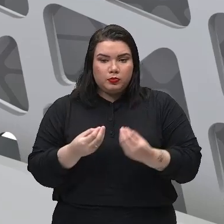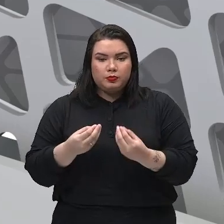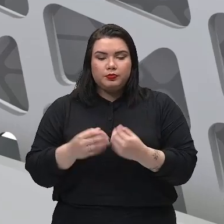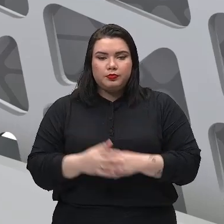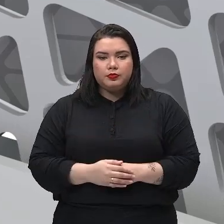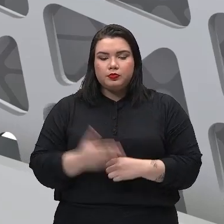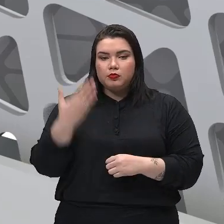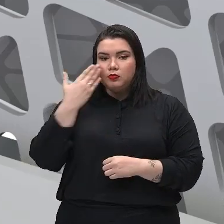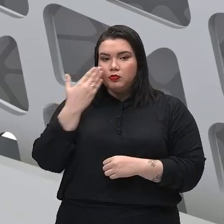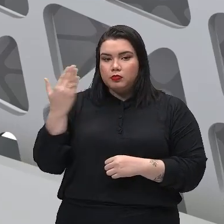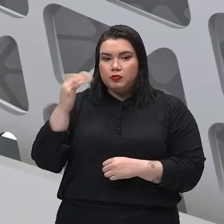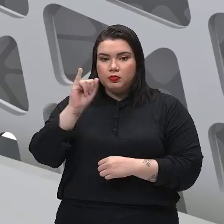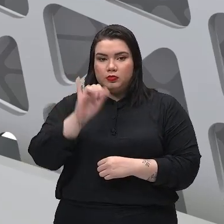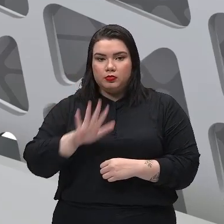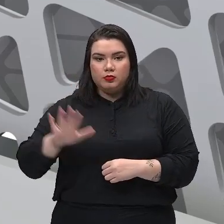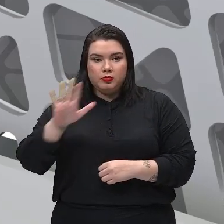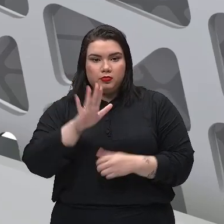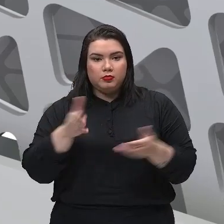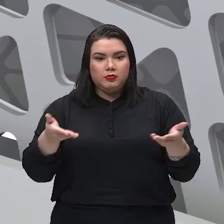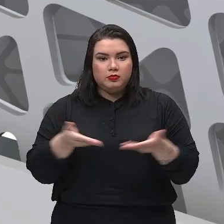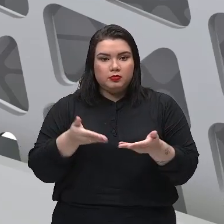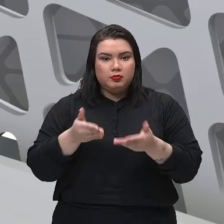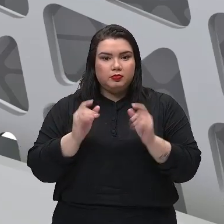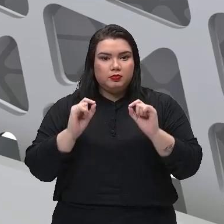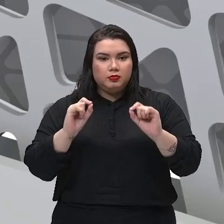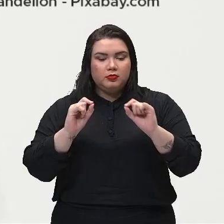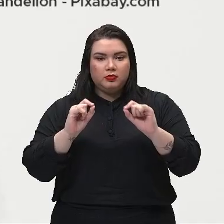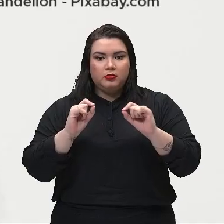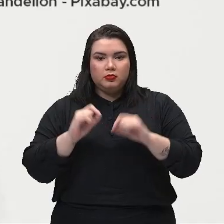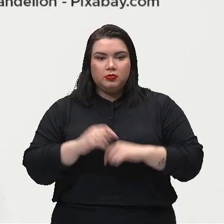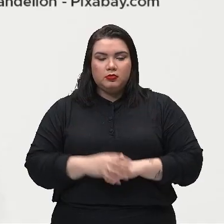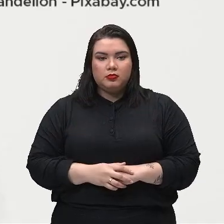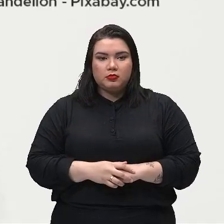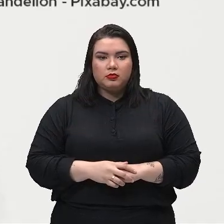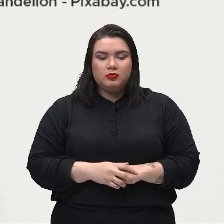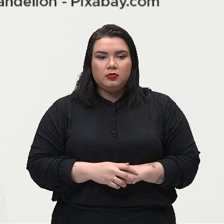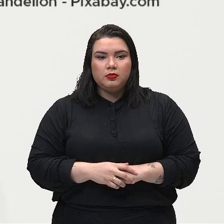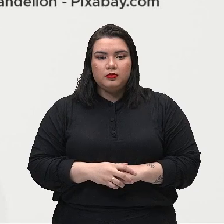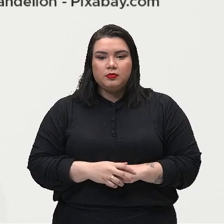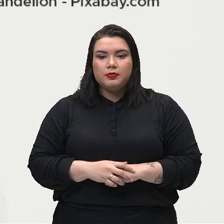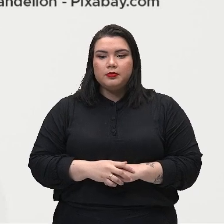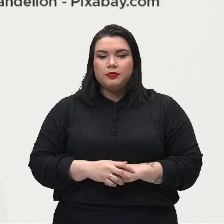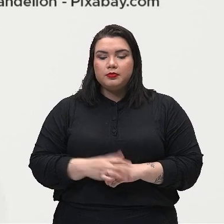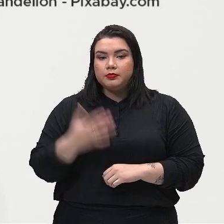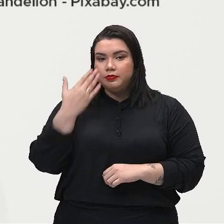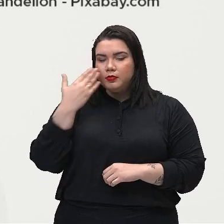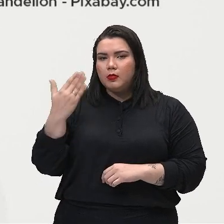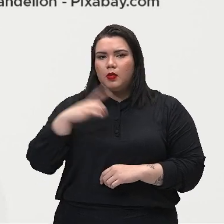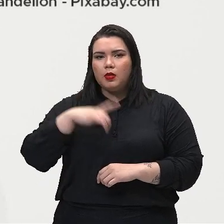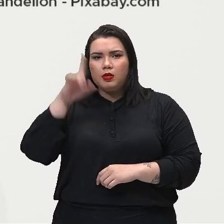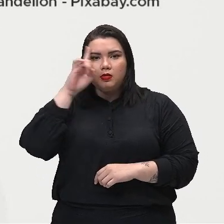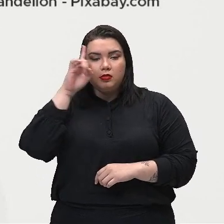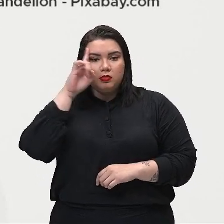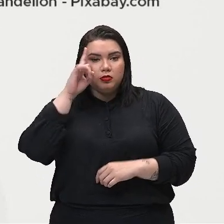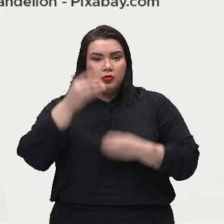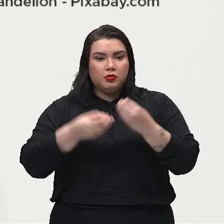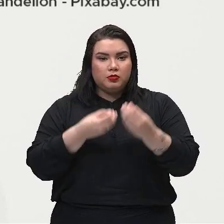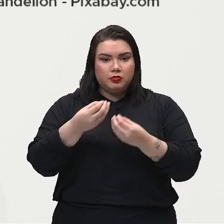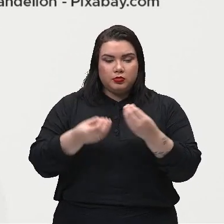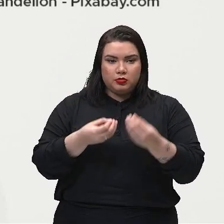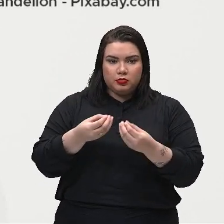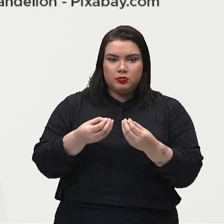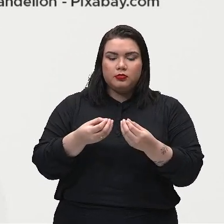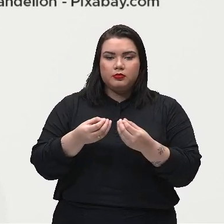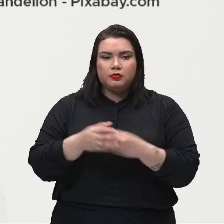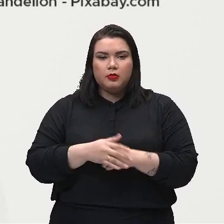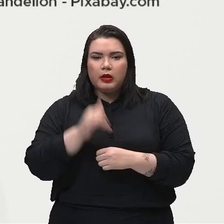ilustração, tá bom? Lá na ilustração, o que temos aí no dia a dia, tá bom? Então, você tem lá